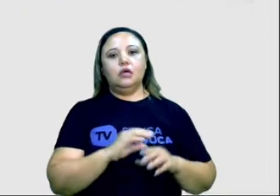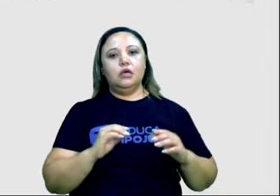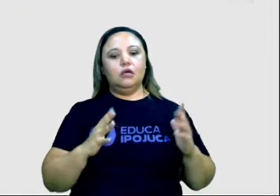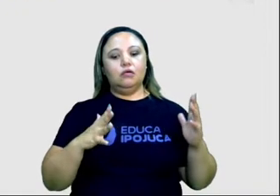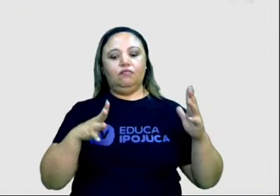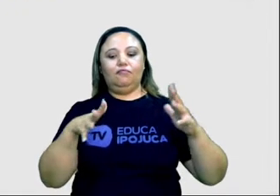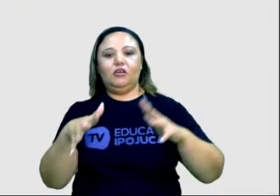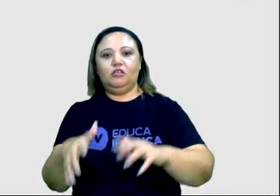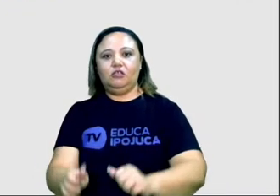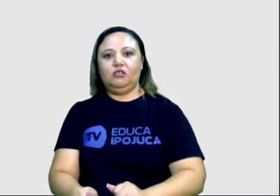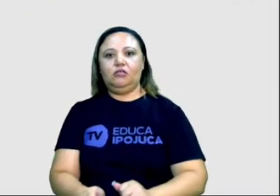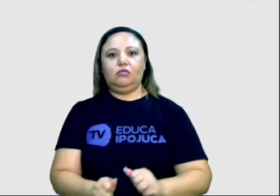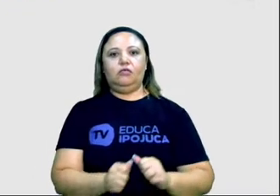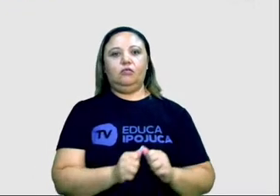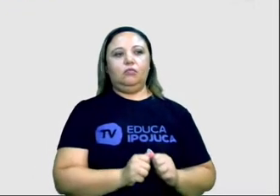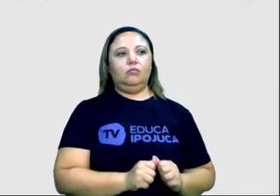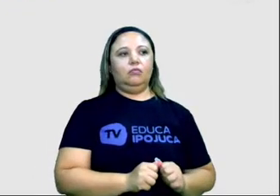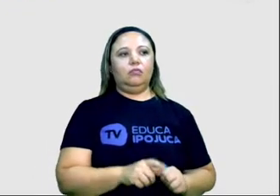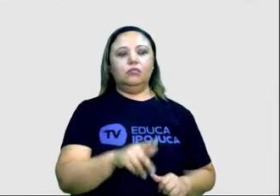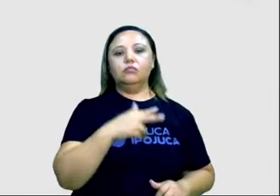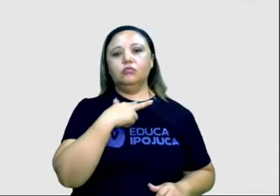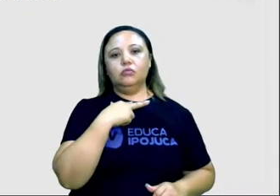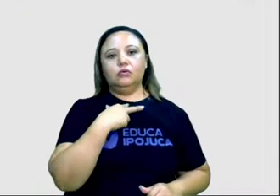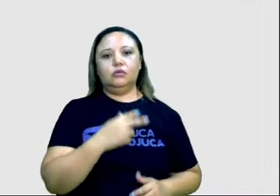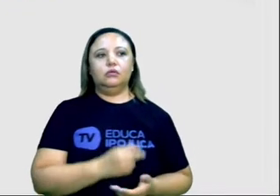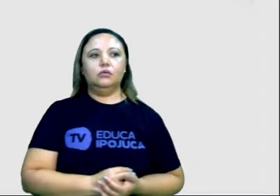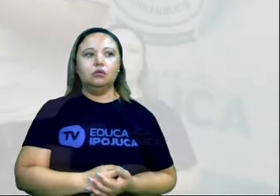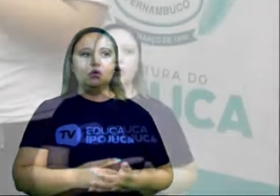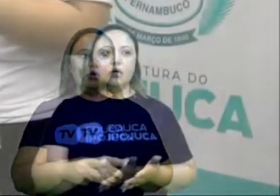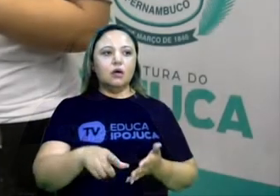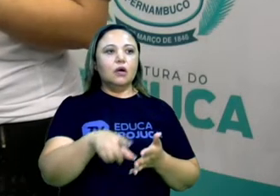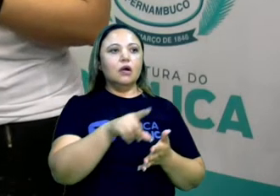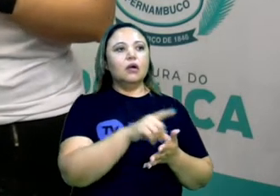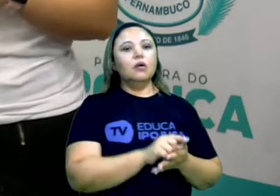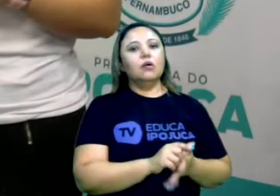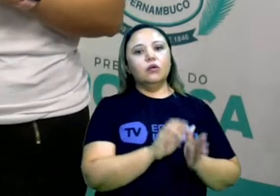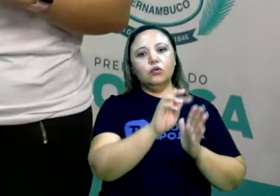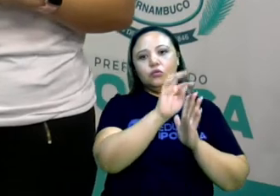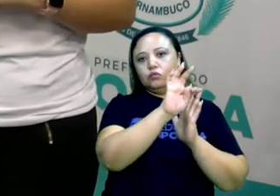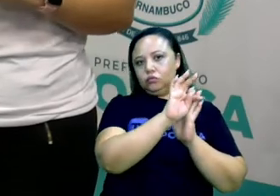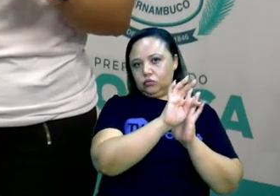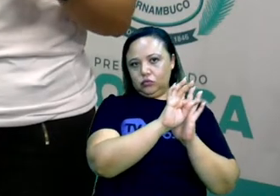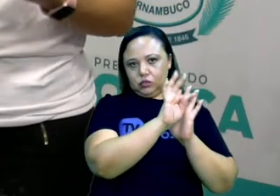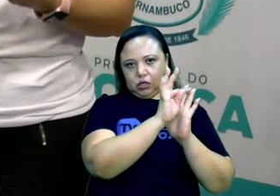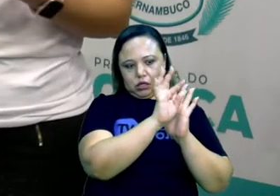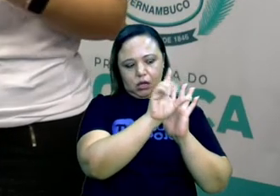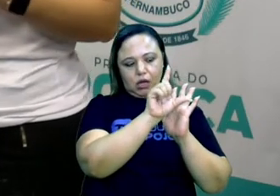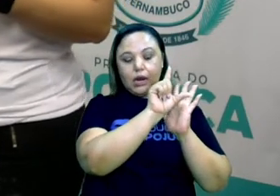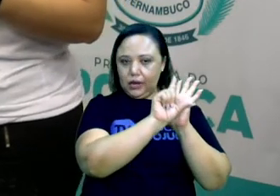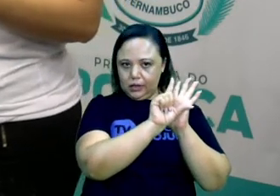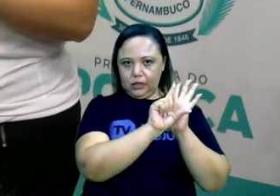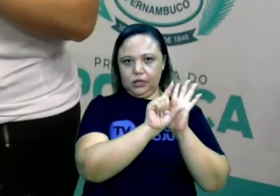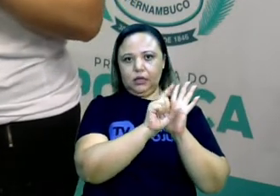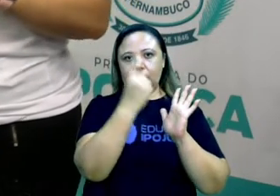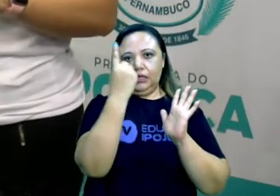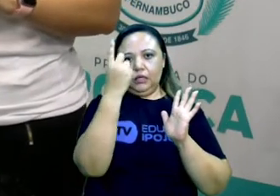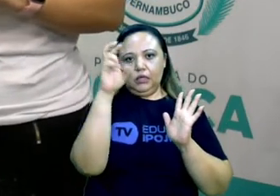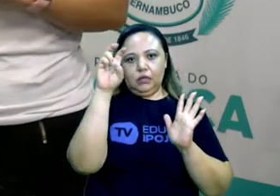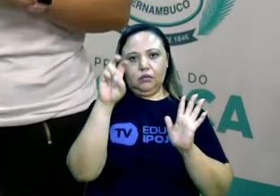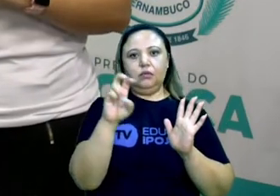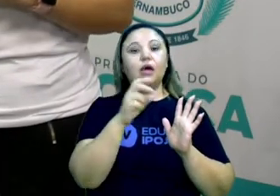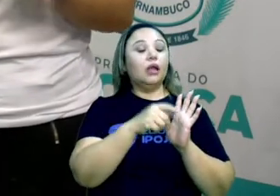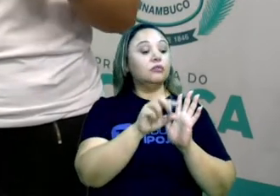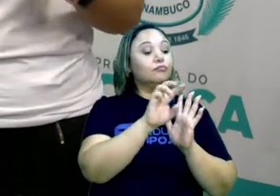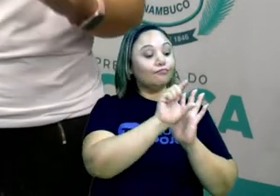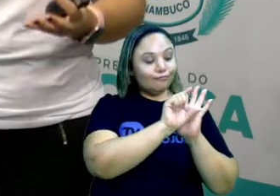sua violação. Então, a gente viu anteriormente que lá no artigo 5º, ele já fala que nós temos o direito